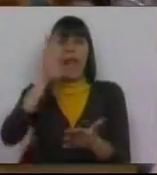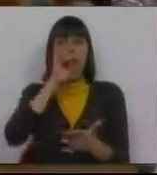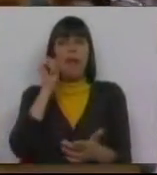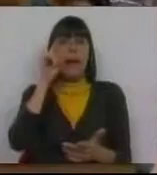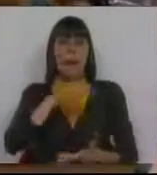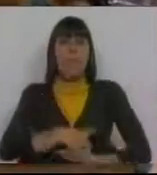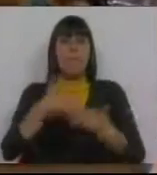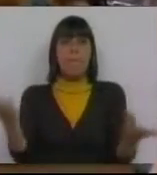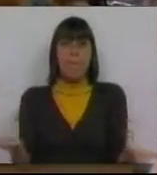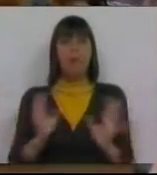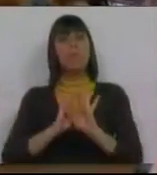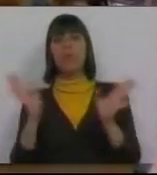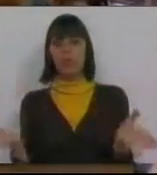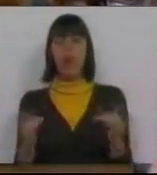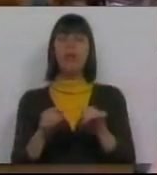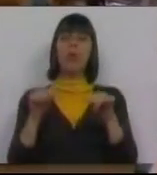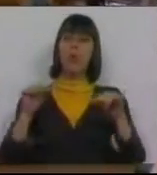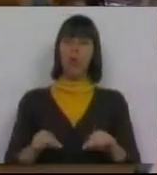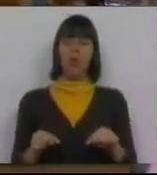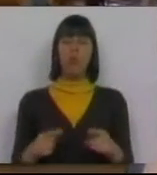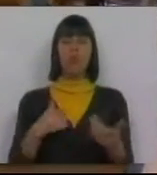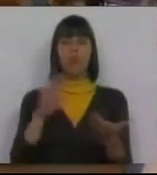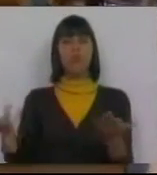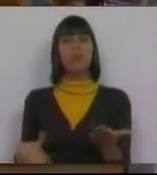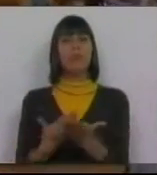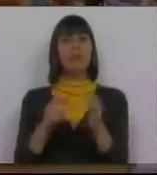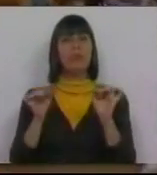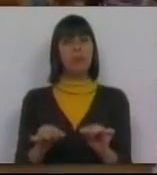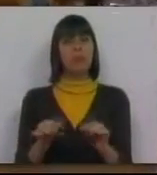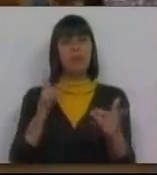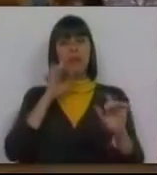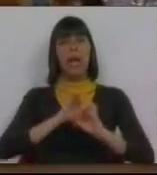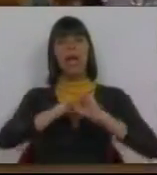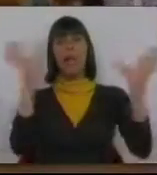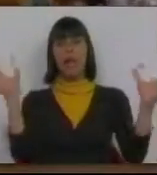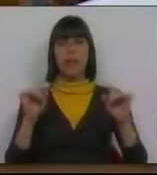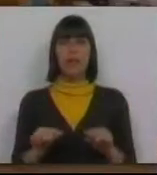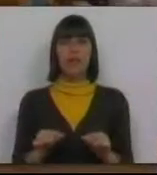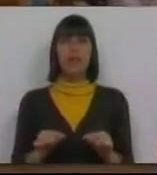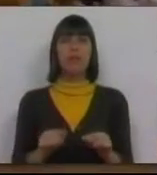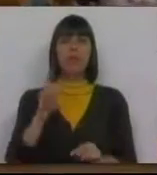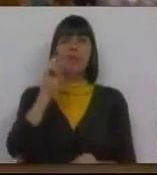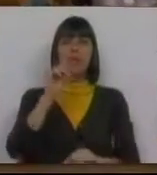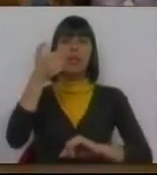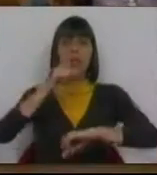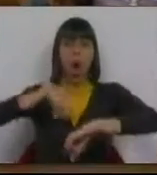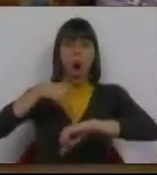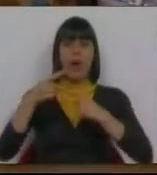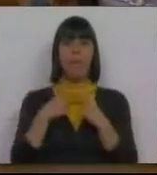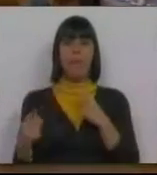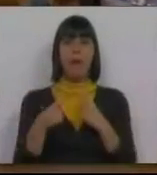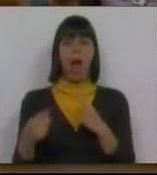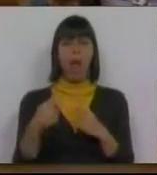de Estado. E, portanto, o que hoje aqui trazemos é esta clareza. 35 horas